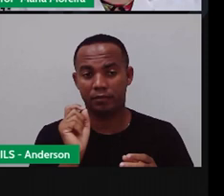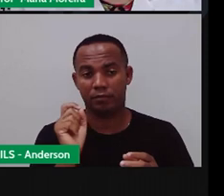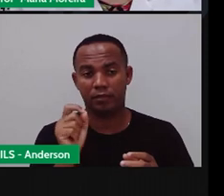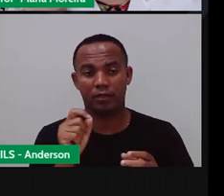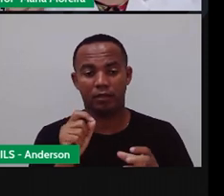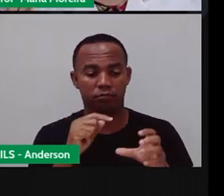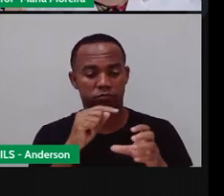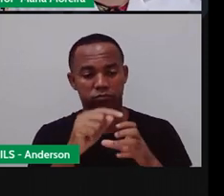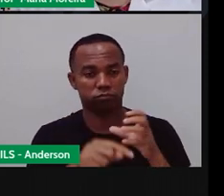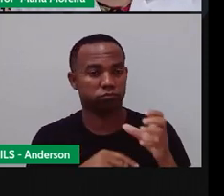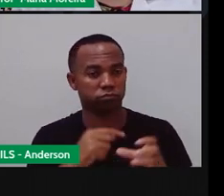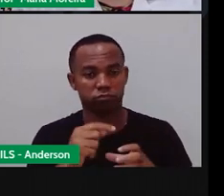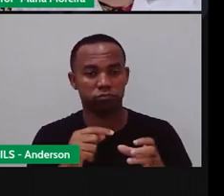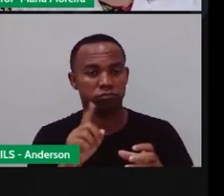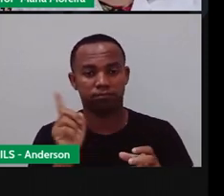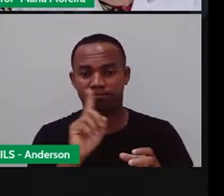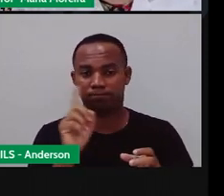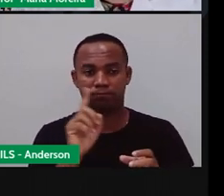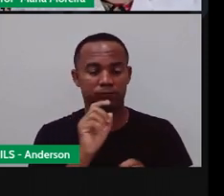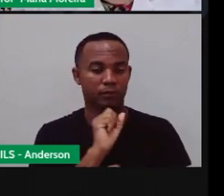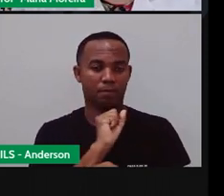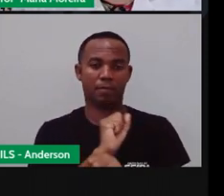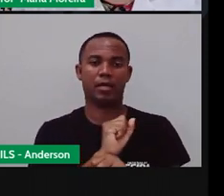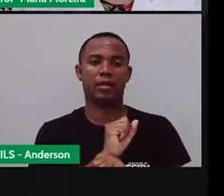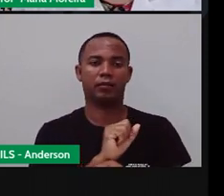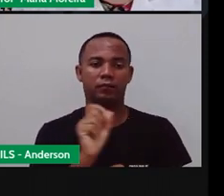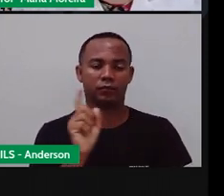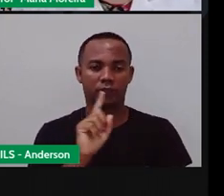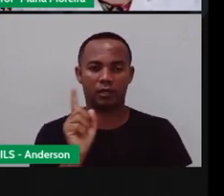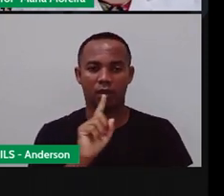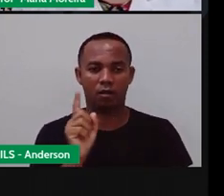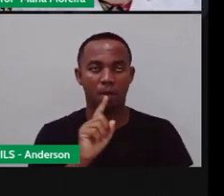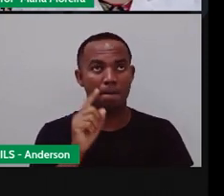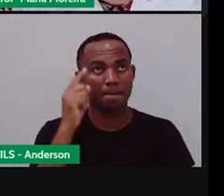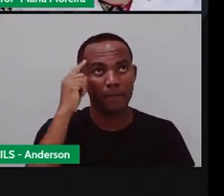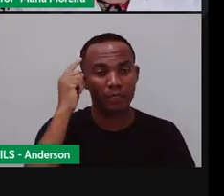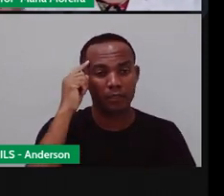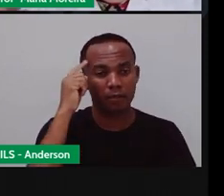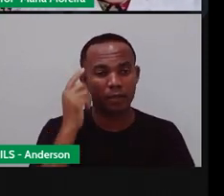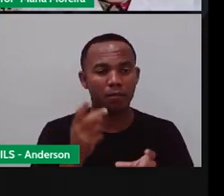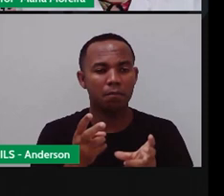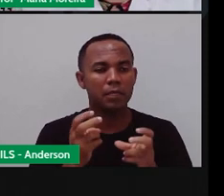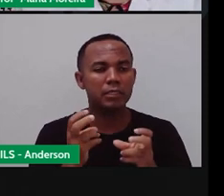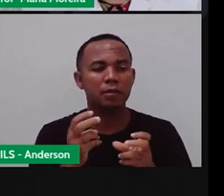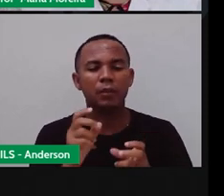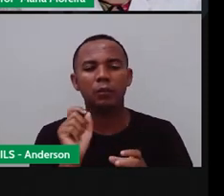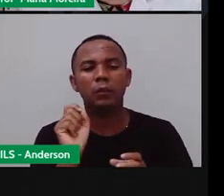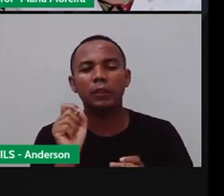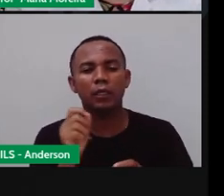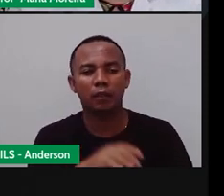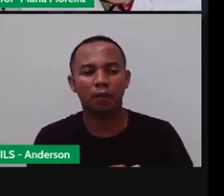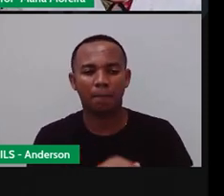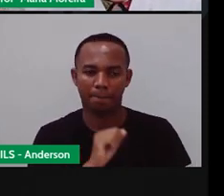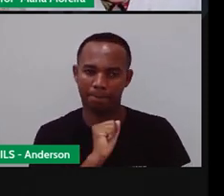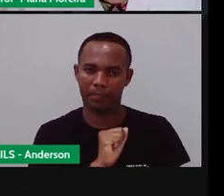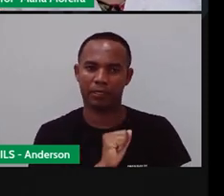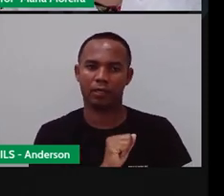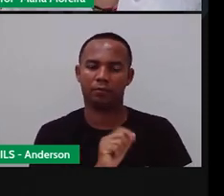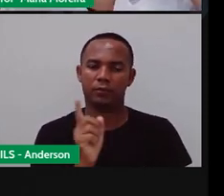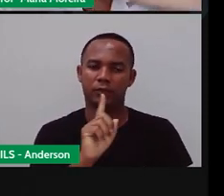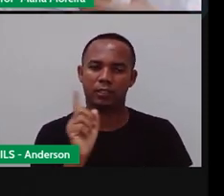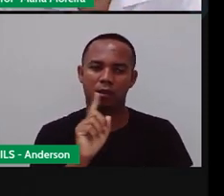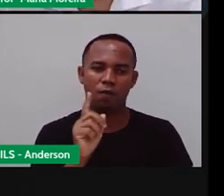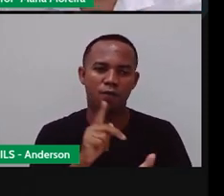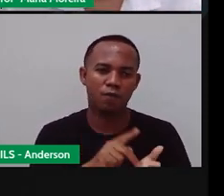Terra não está sempre parado, né? Parado como nós percebemos, porque a sensação que a gente tem é a está parado, mas na